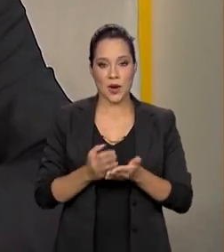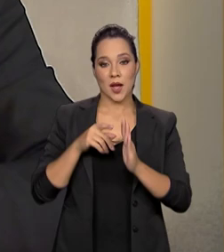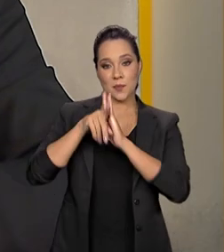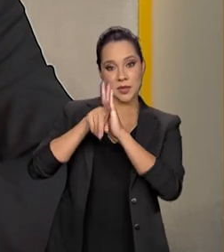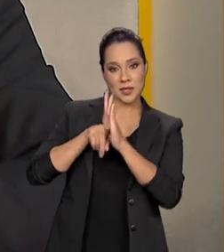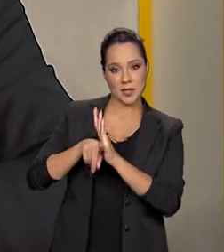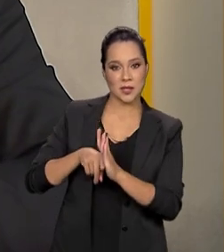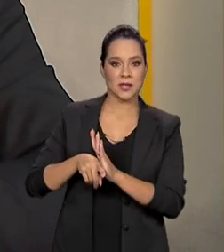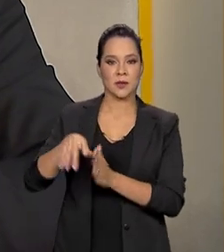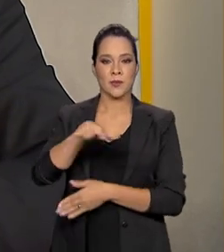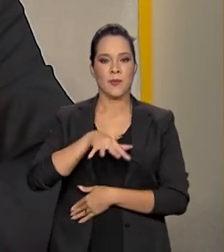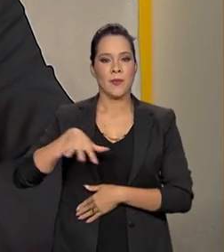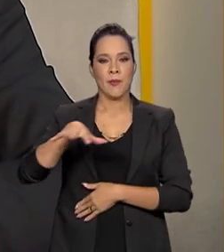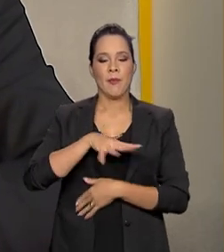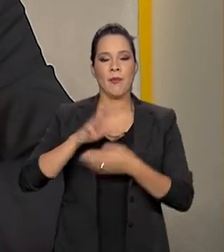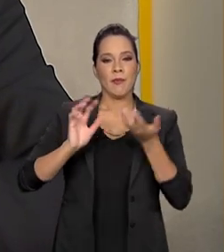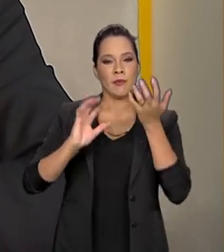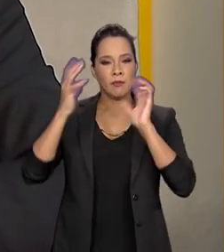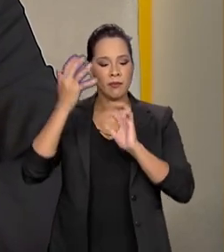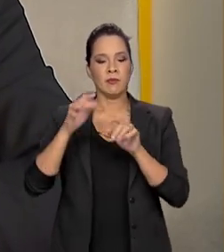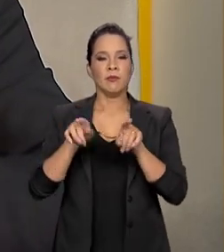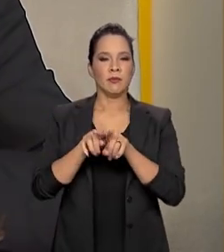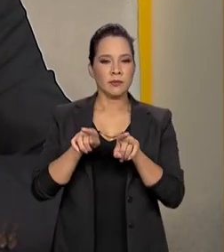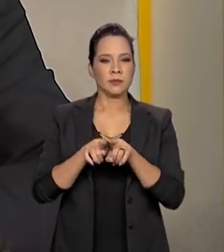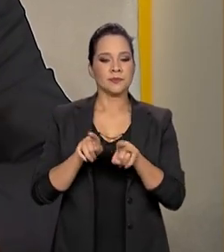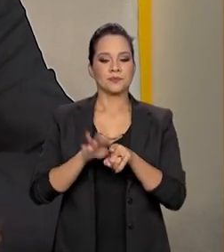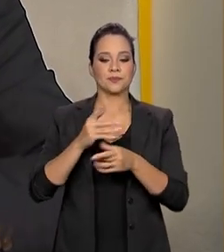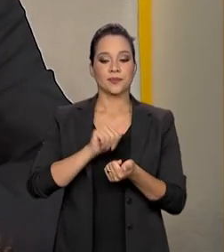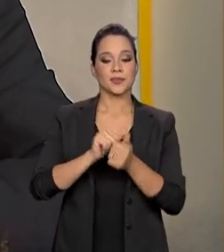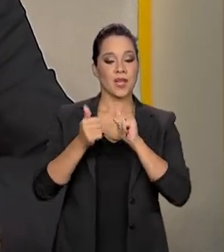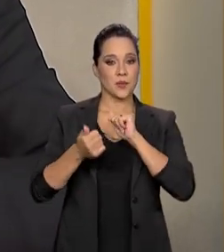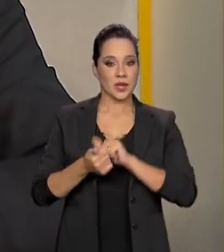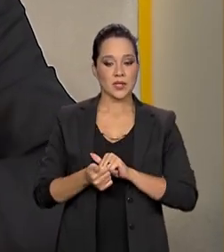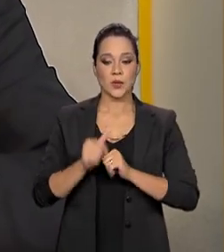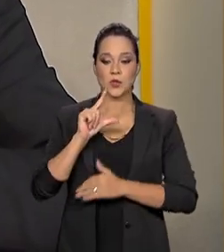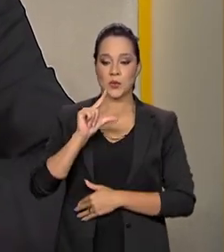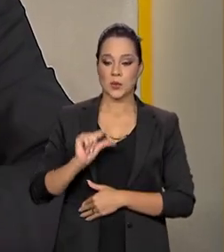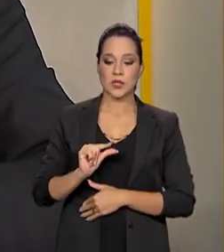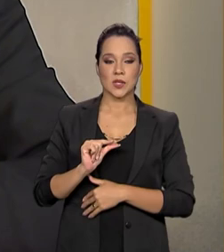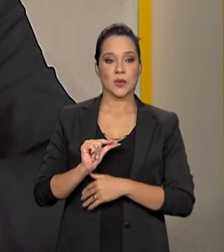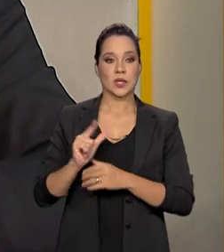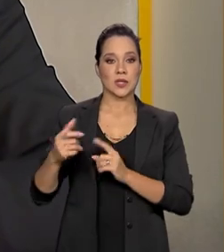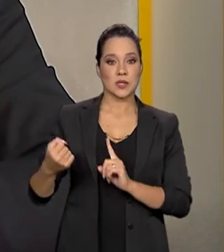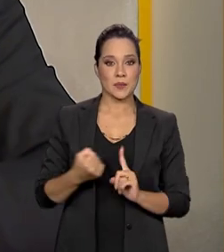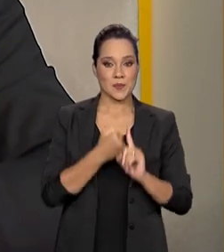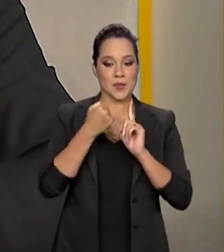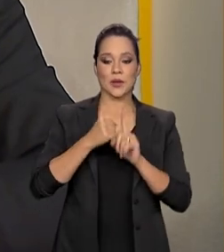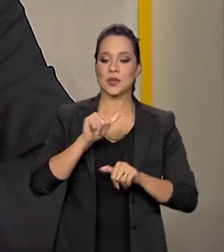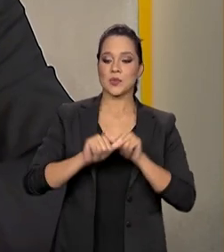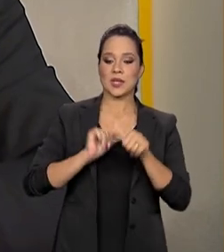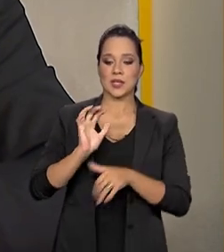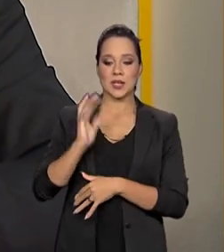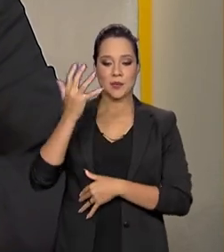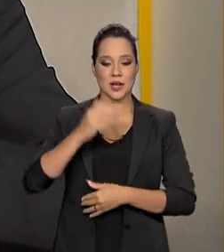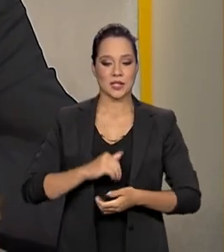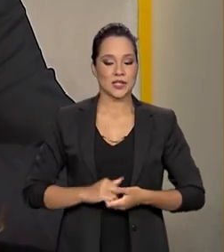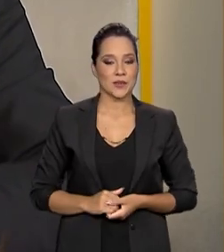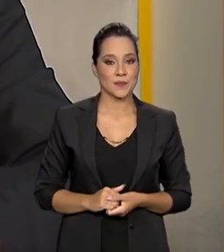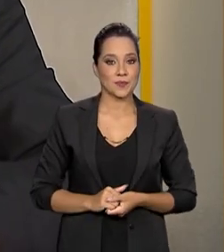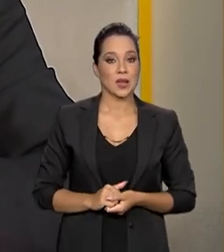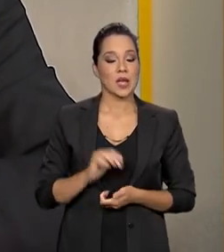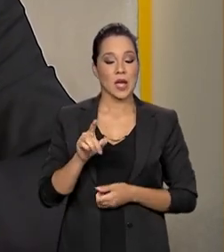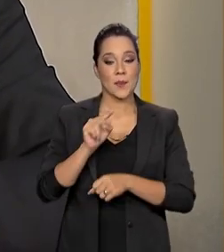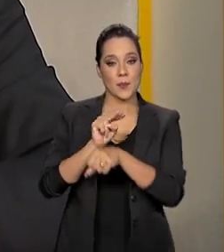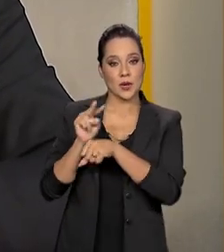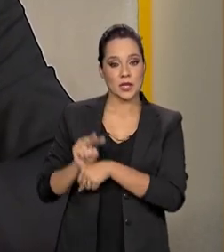pesquisa na área do clima e também da adaptação e mitigação desses impactos das mudanças climáticas, na